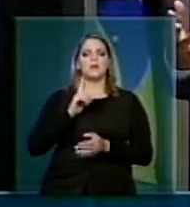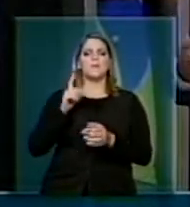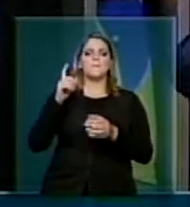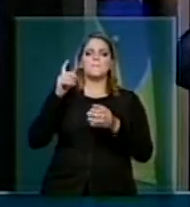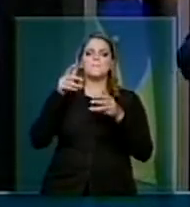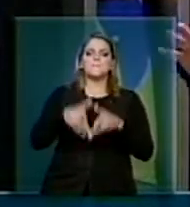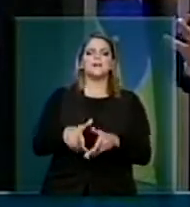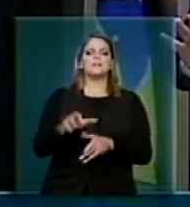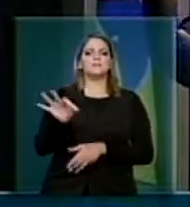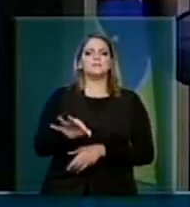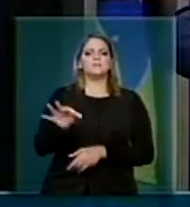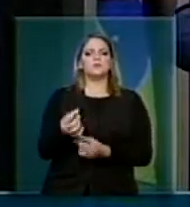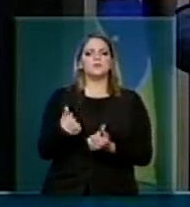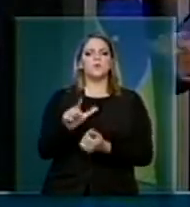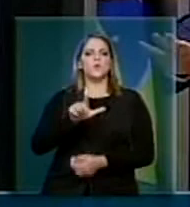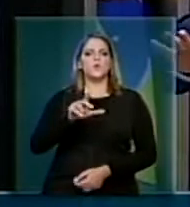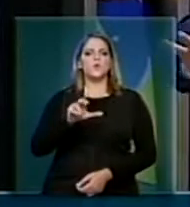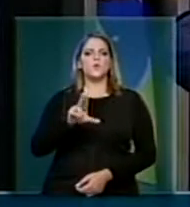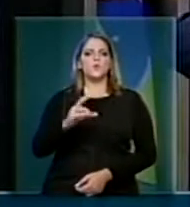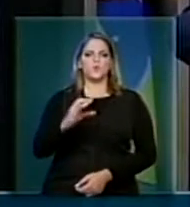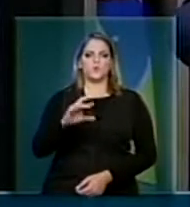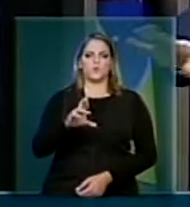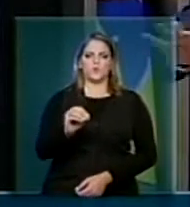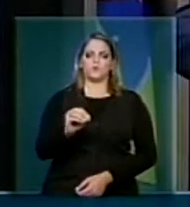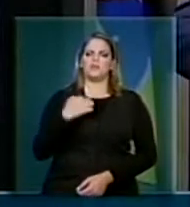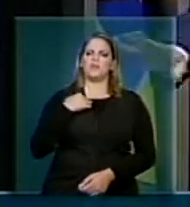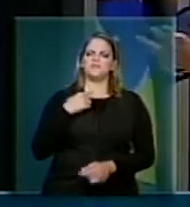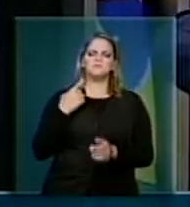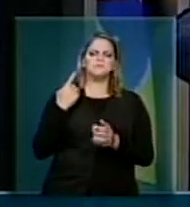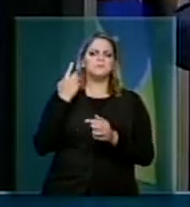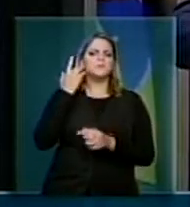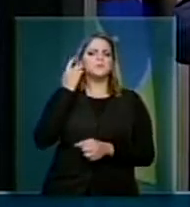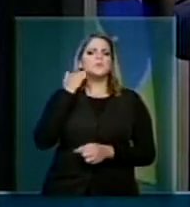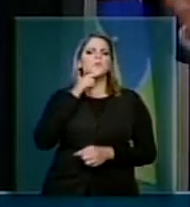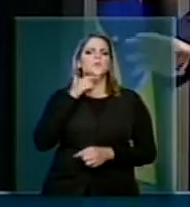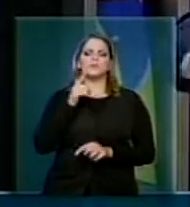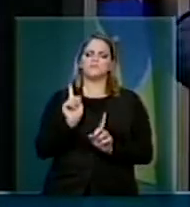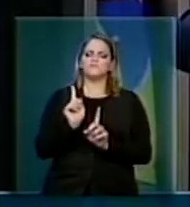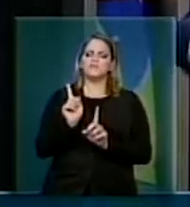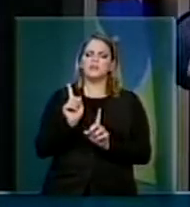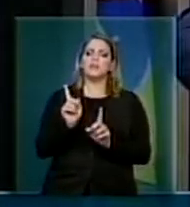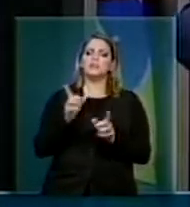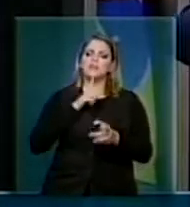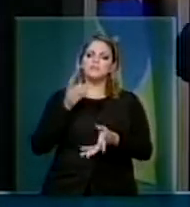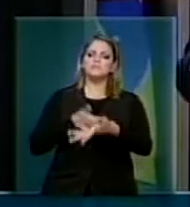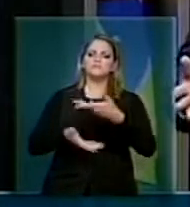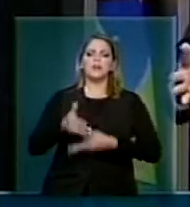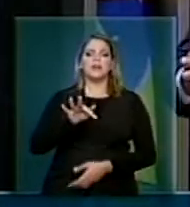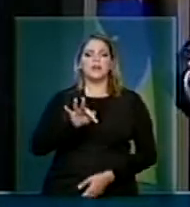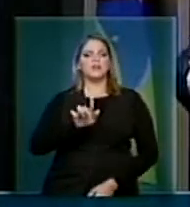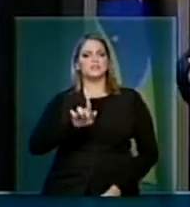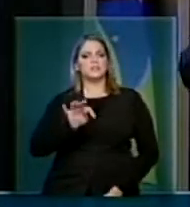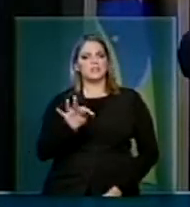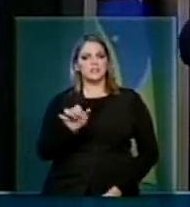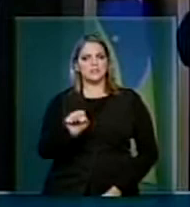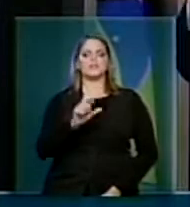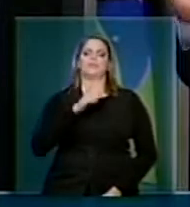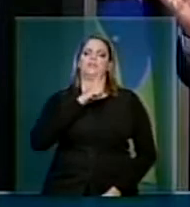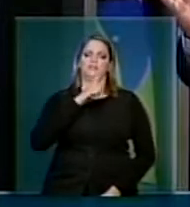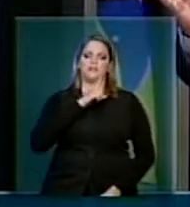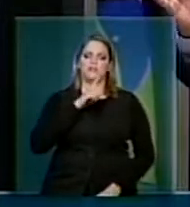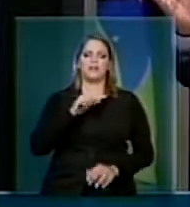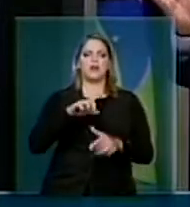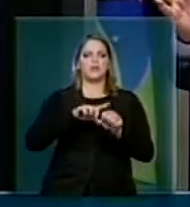institutos apropriados? Nós não contestamos. Isso é próprio da relação... Tem FGTS? Tem. Está lá no